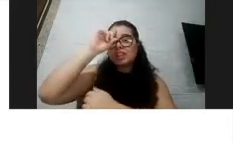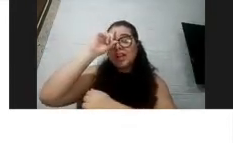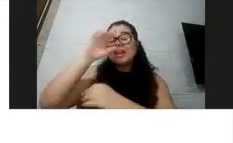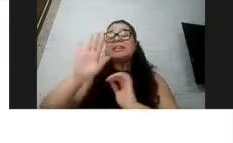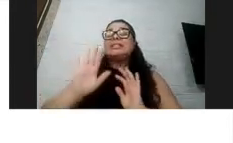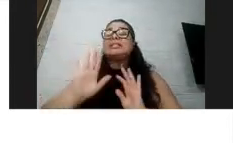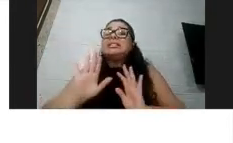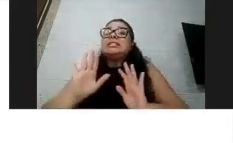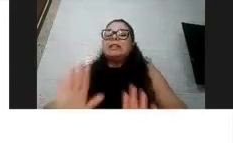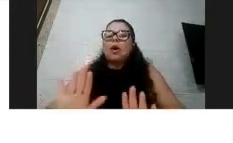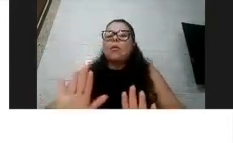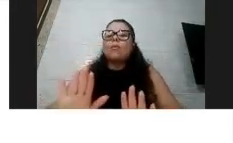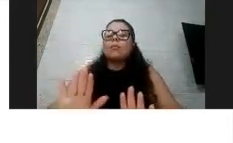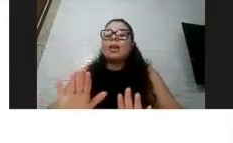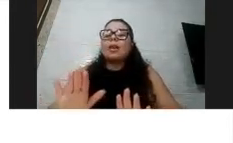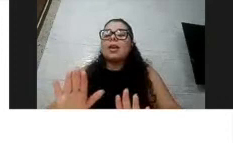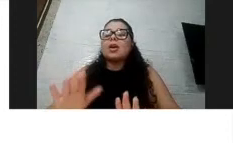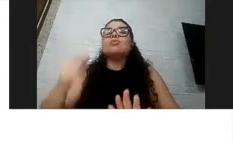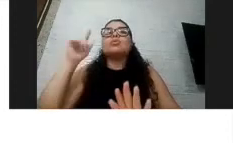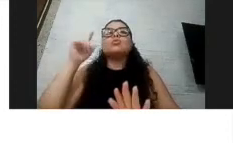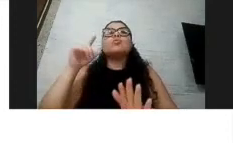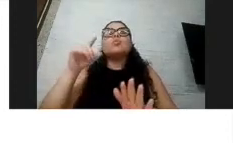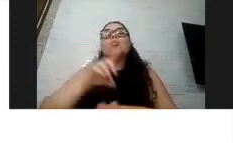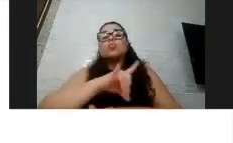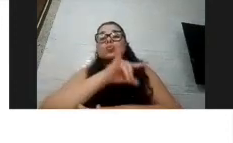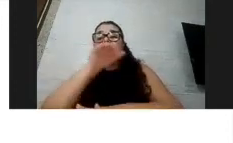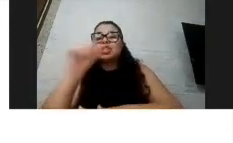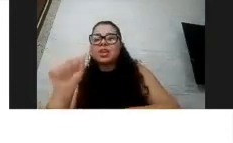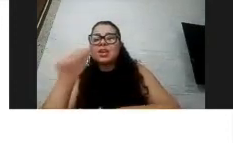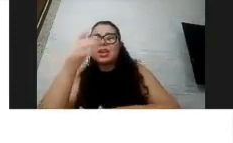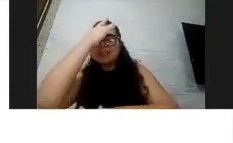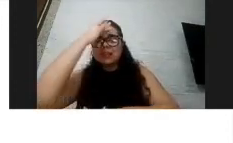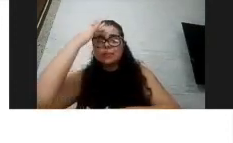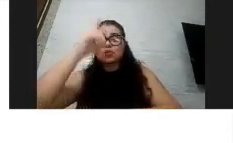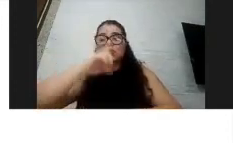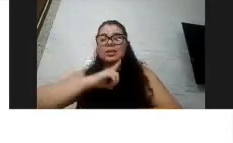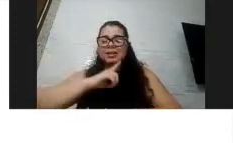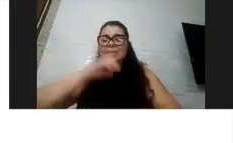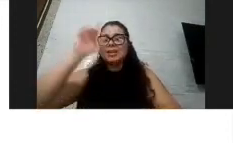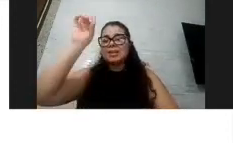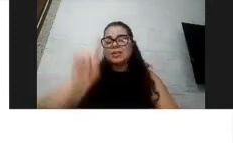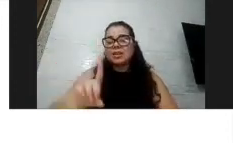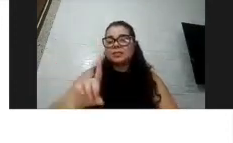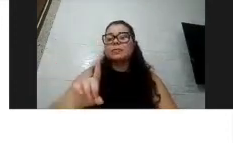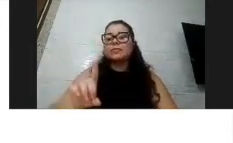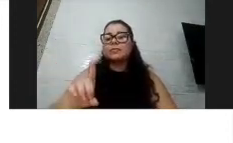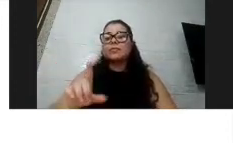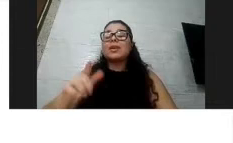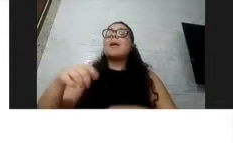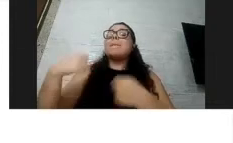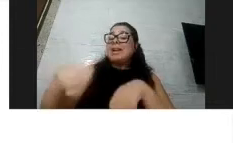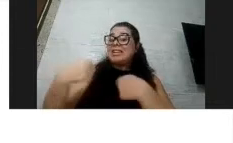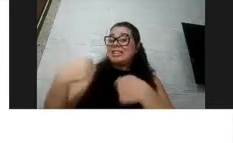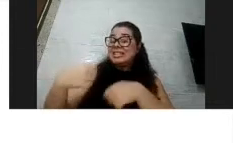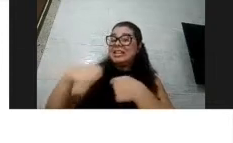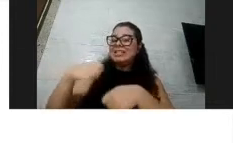vezes esse cotidiano, dia a dia das pessoas com deficiência faz parte também outras pessoas e